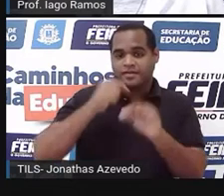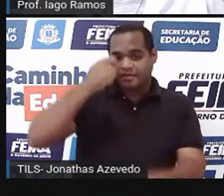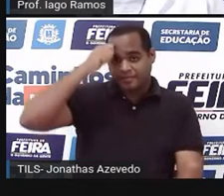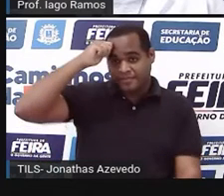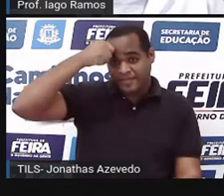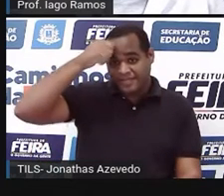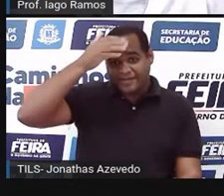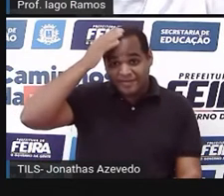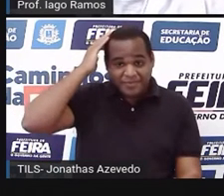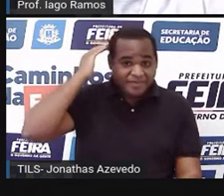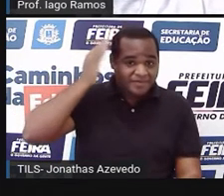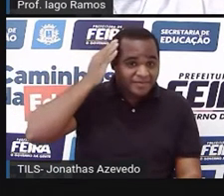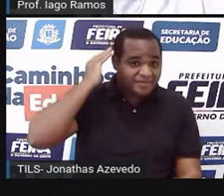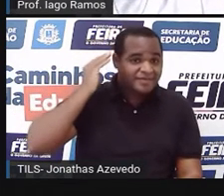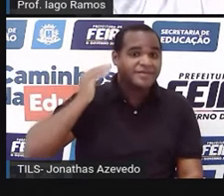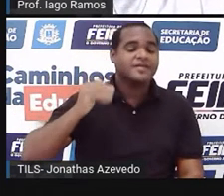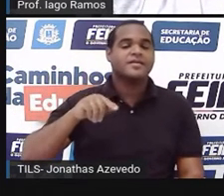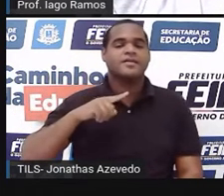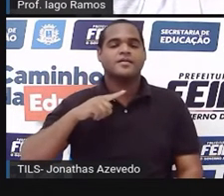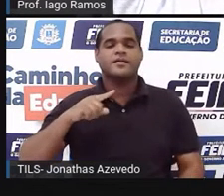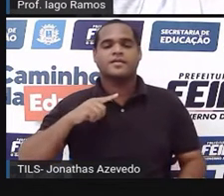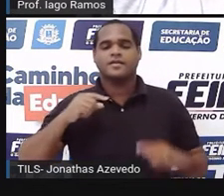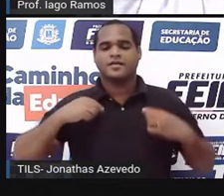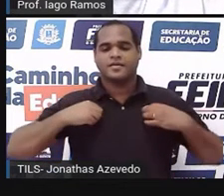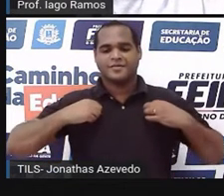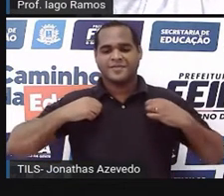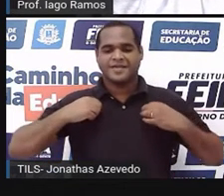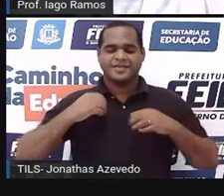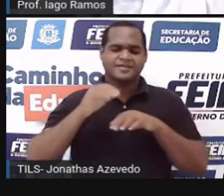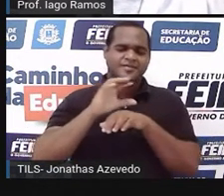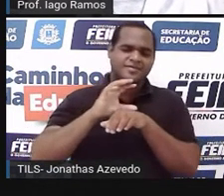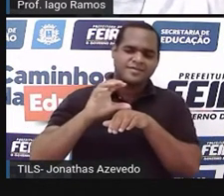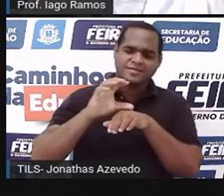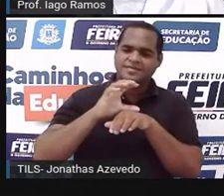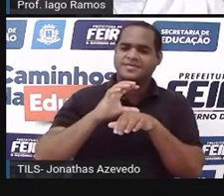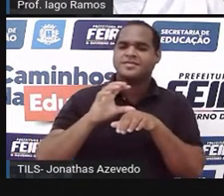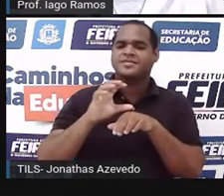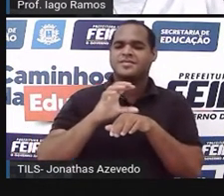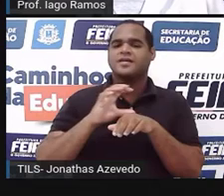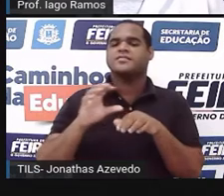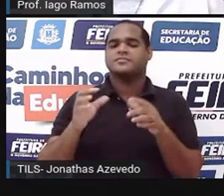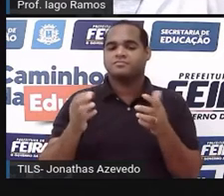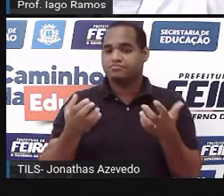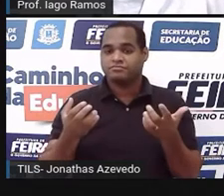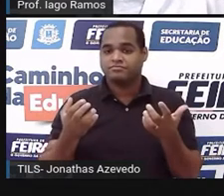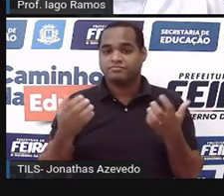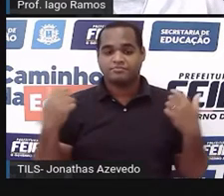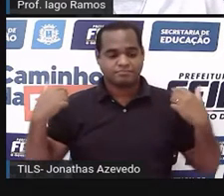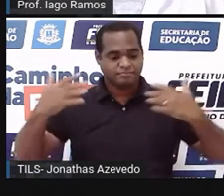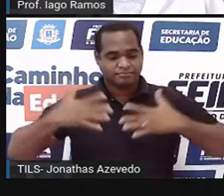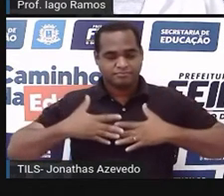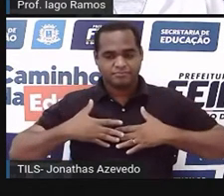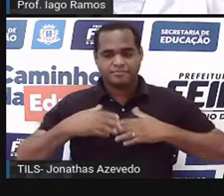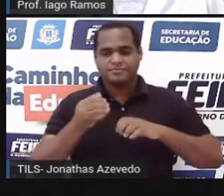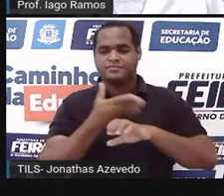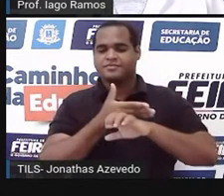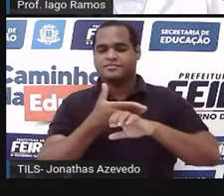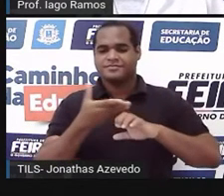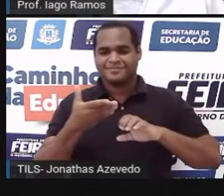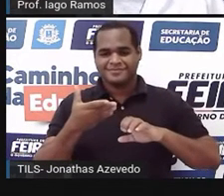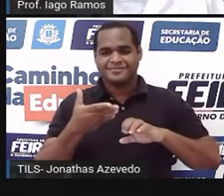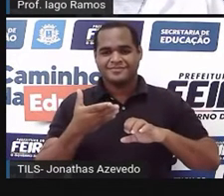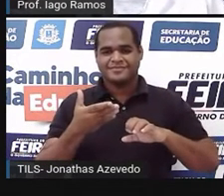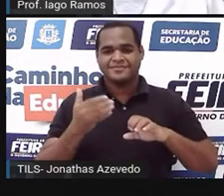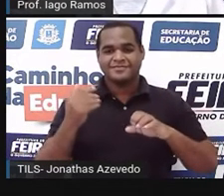é preto, nesse momento visto uma camisa cinza, mais próximo do branco, por cima também tem o jaleco branco,